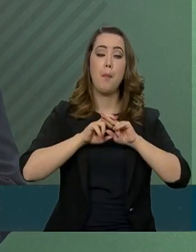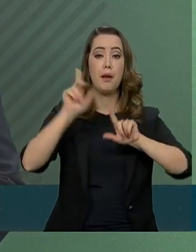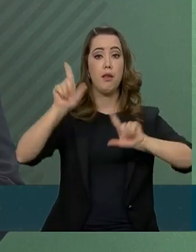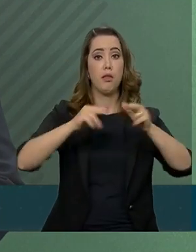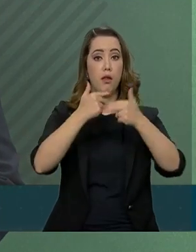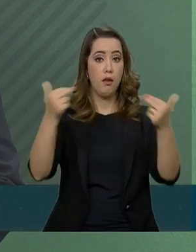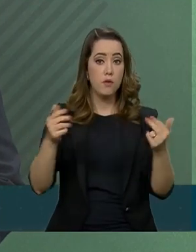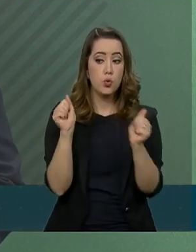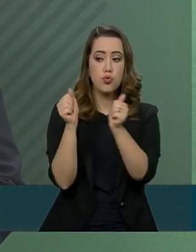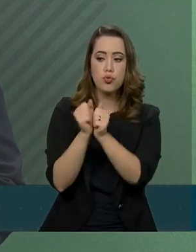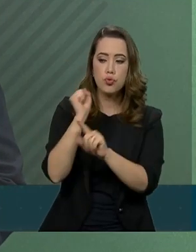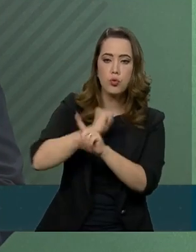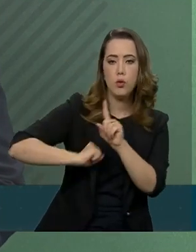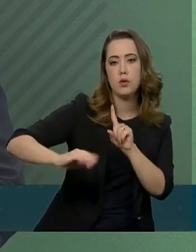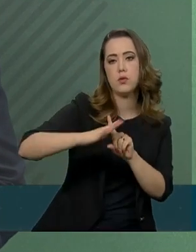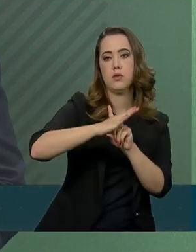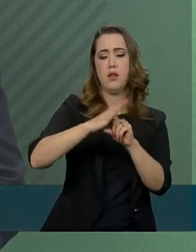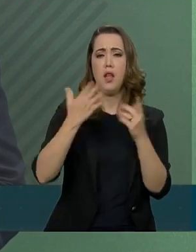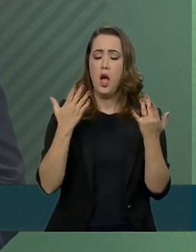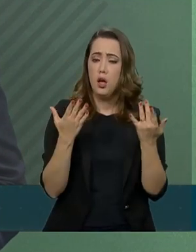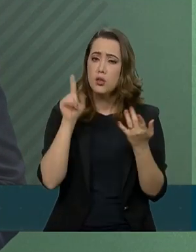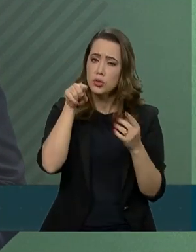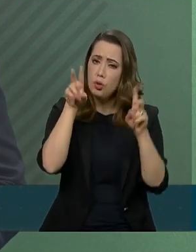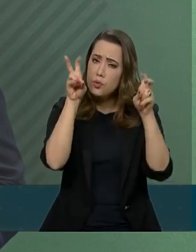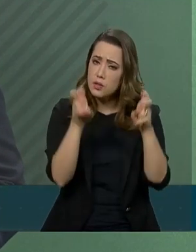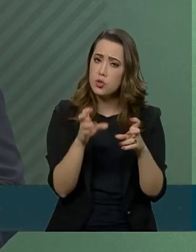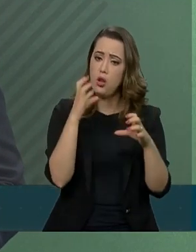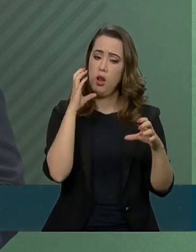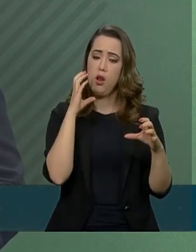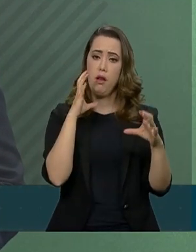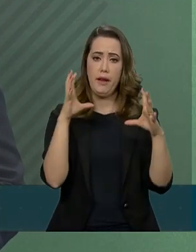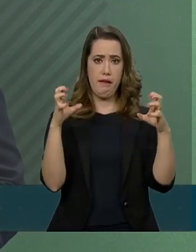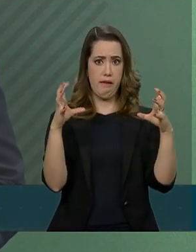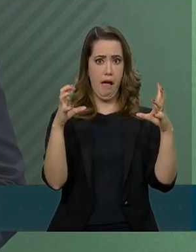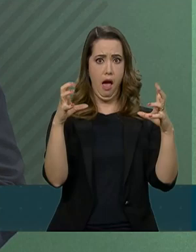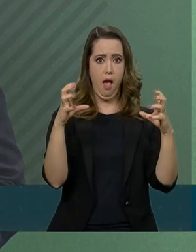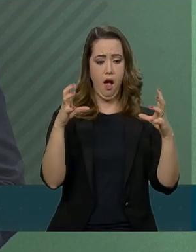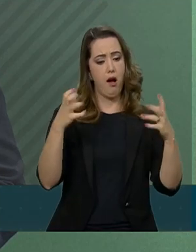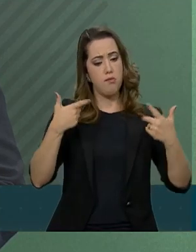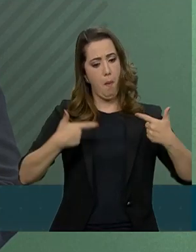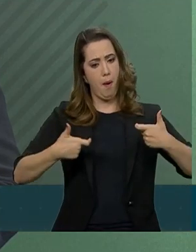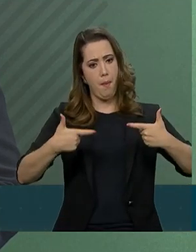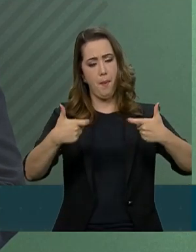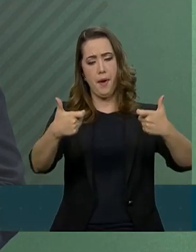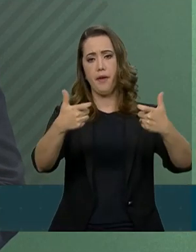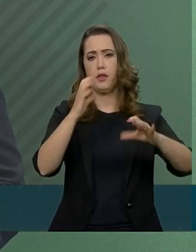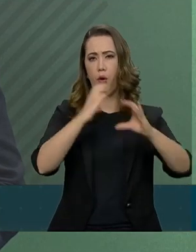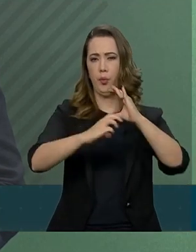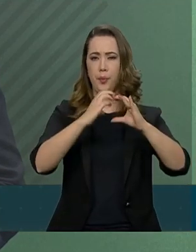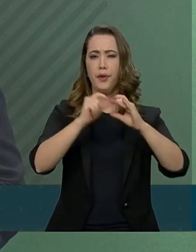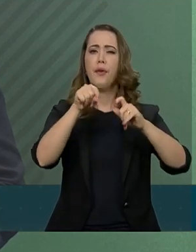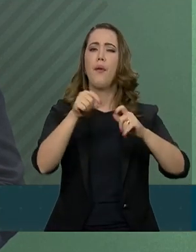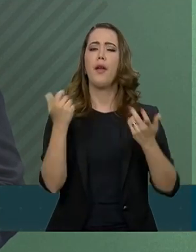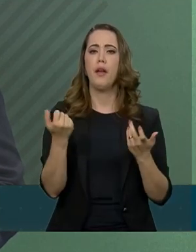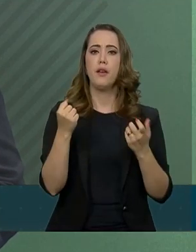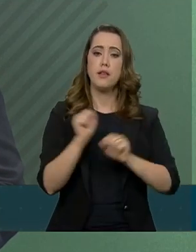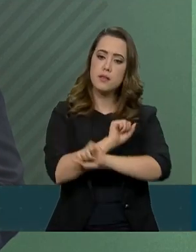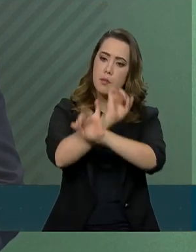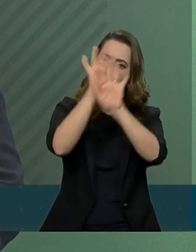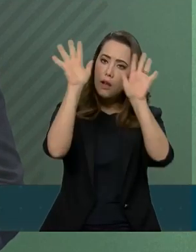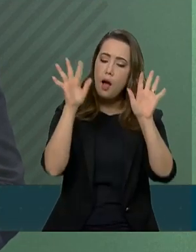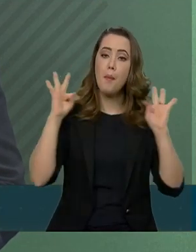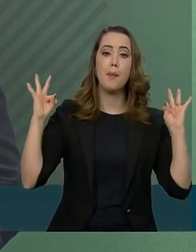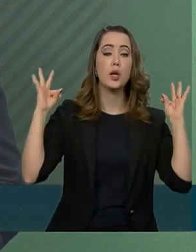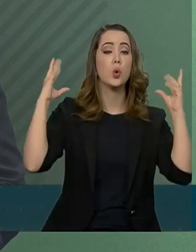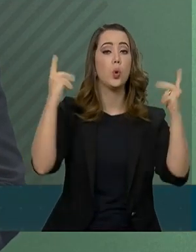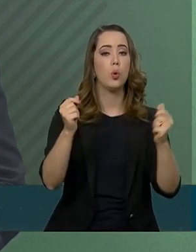junto à sociedade. É nesse sentido que ele fala da guerra da comunicação. É a possibilidade de espraiar para toda a